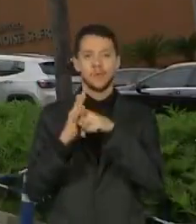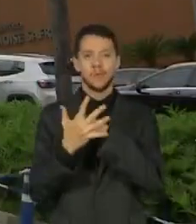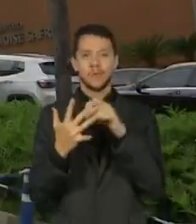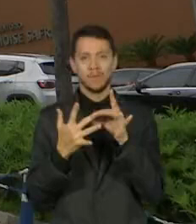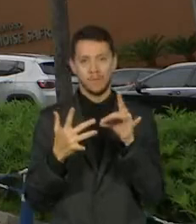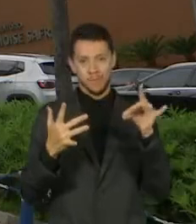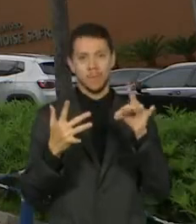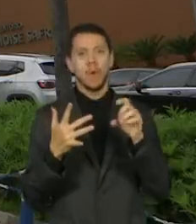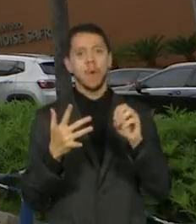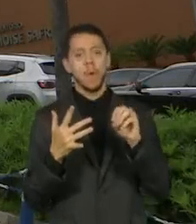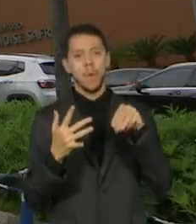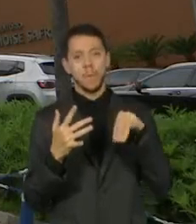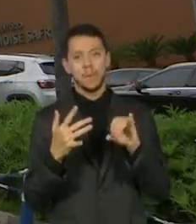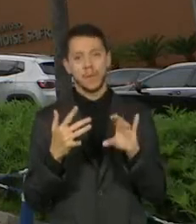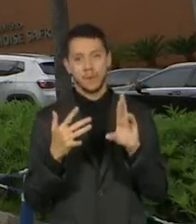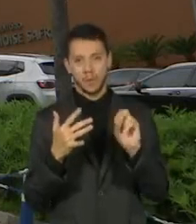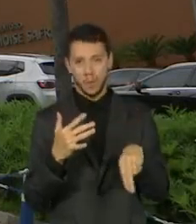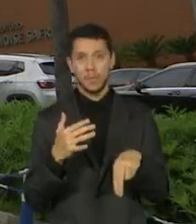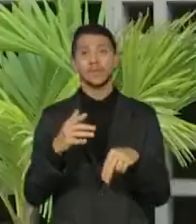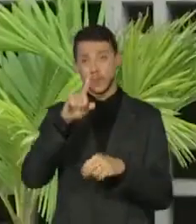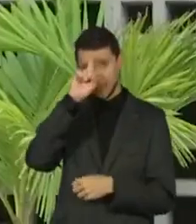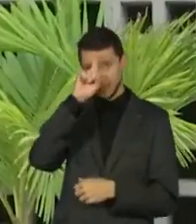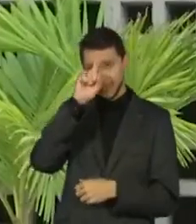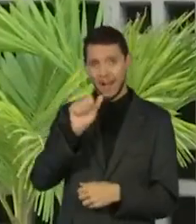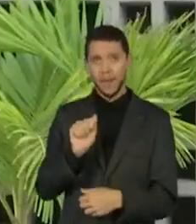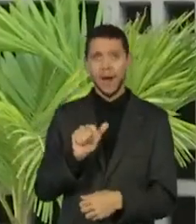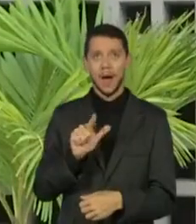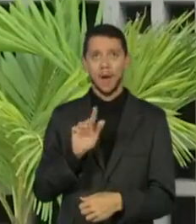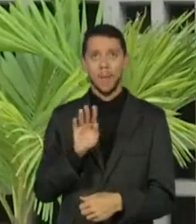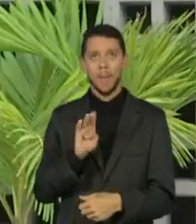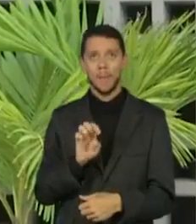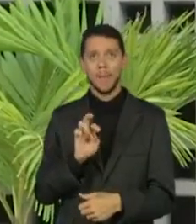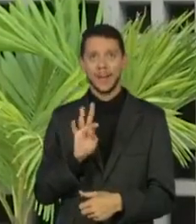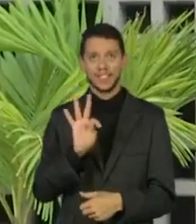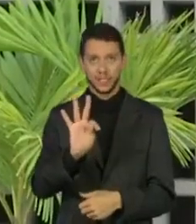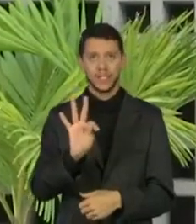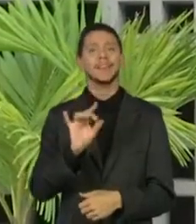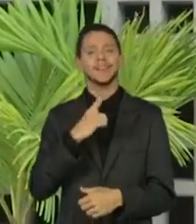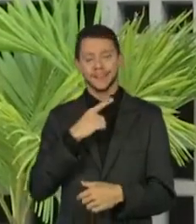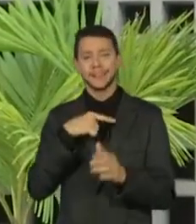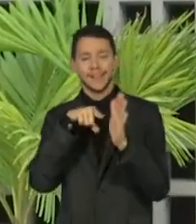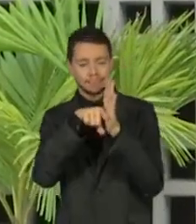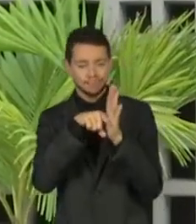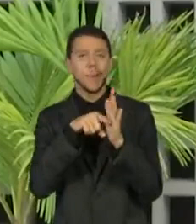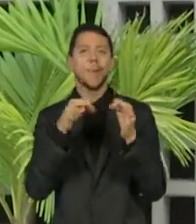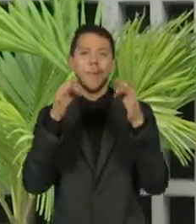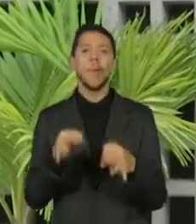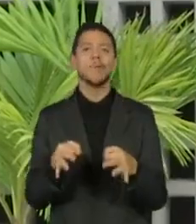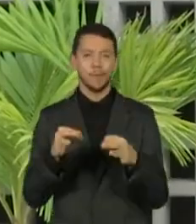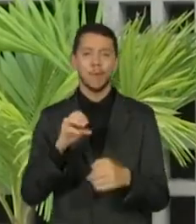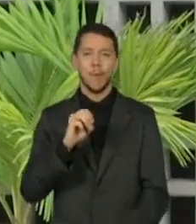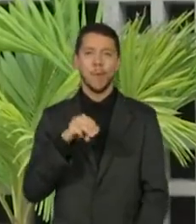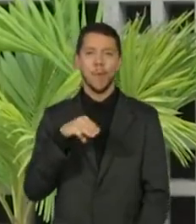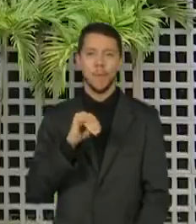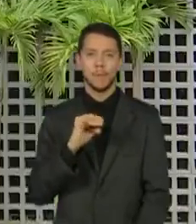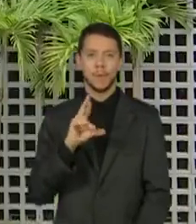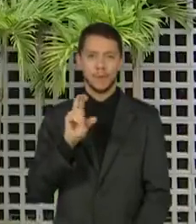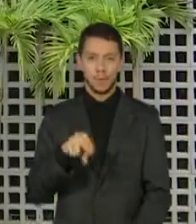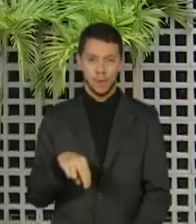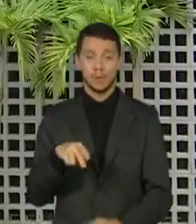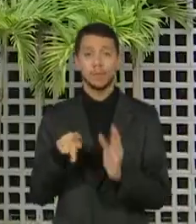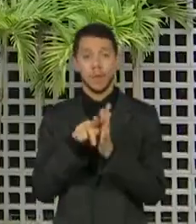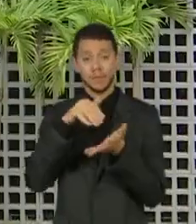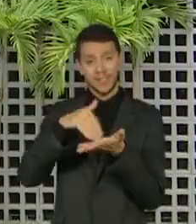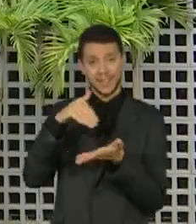hospital Albert Einstein realizou o exame e confirmou a variante Ômicron. Segundo a Secretaria Estadual de Saúde,